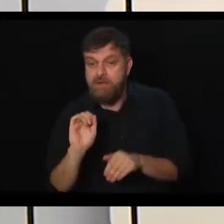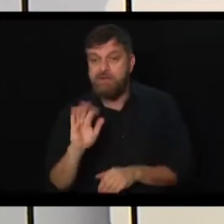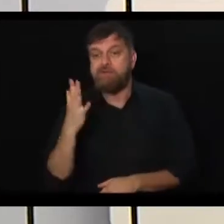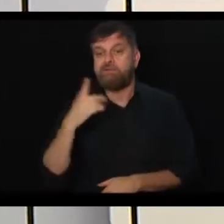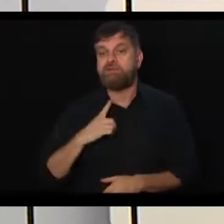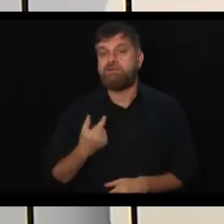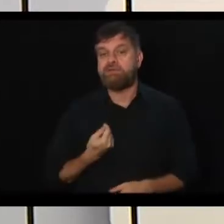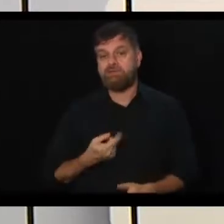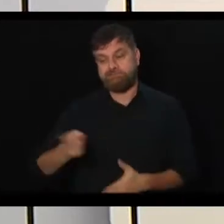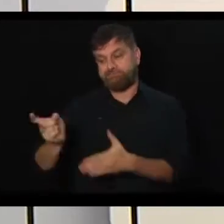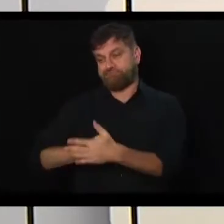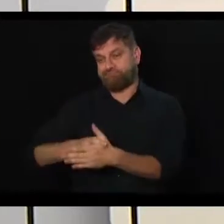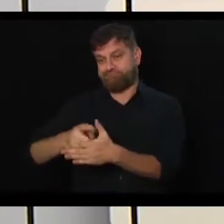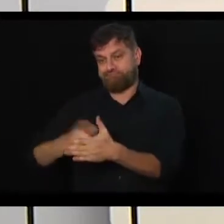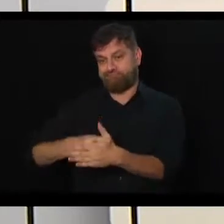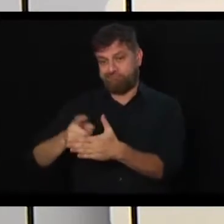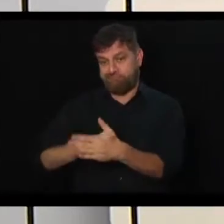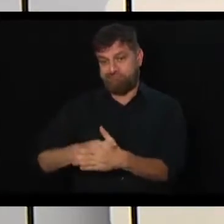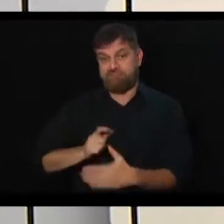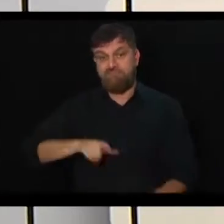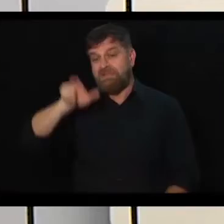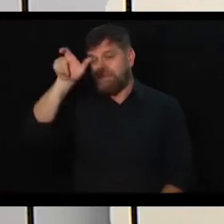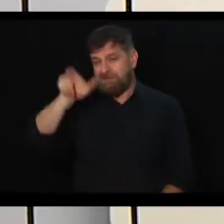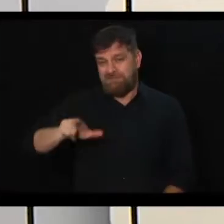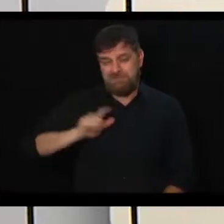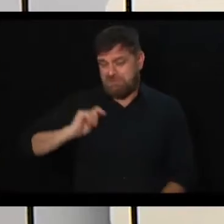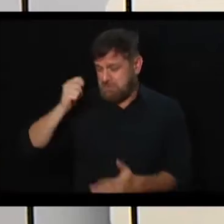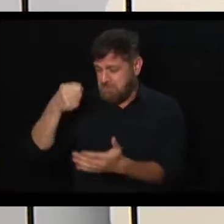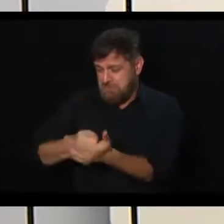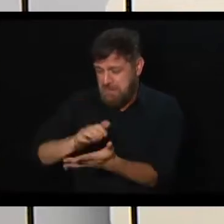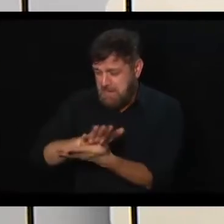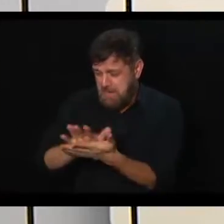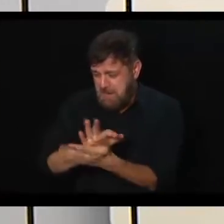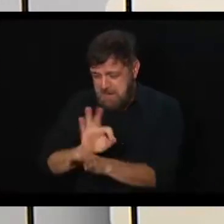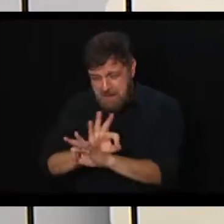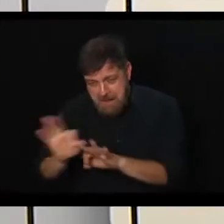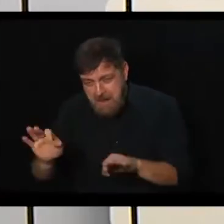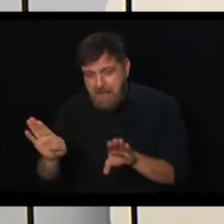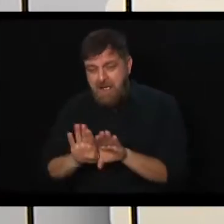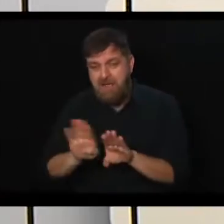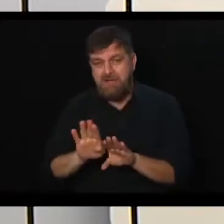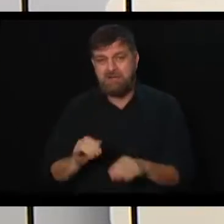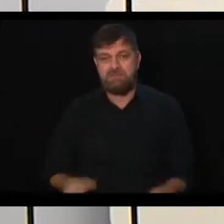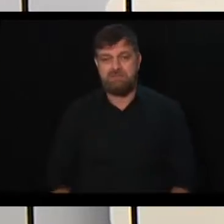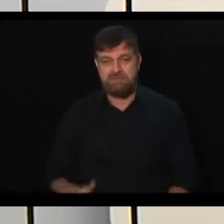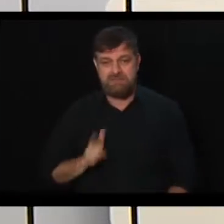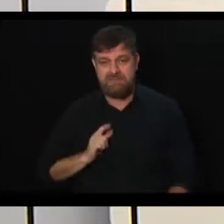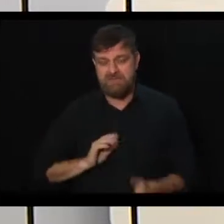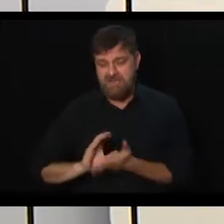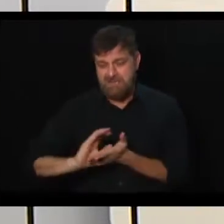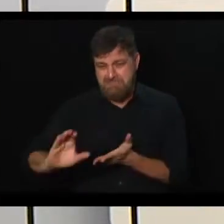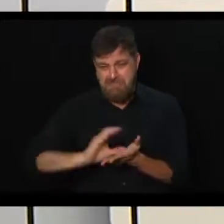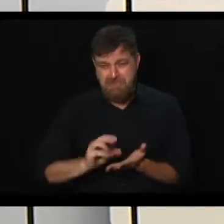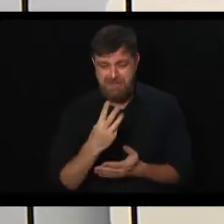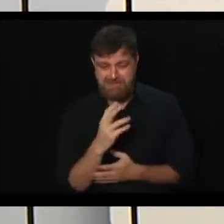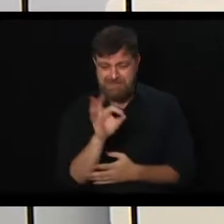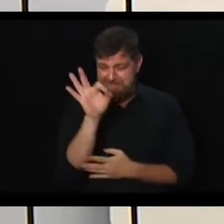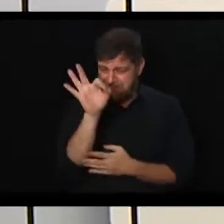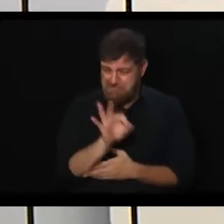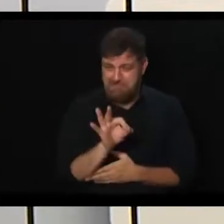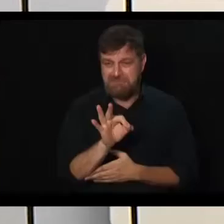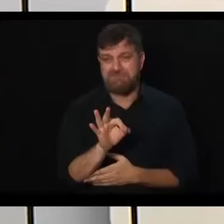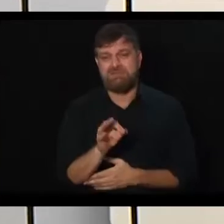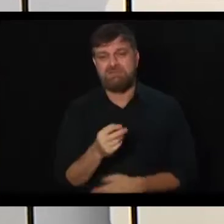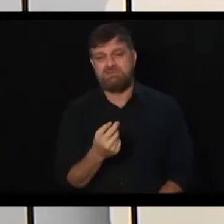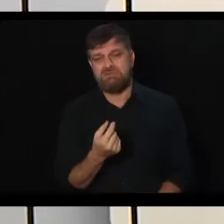um déficit. Sem contar os grandes devedores, sem contar a desinculação de receita da União, que pega 30% e vai